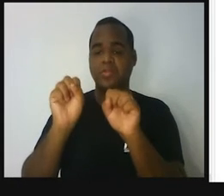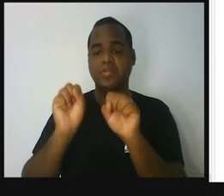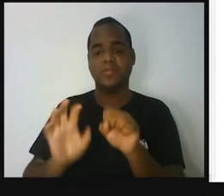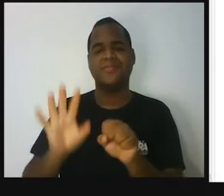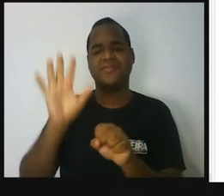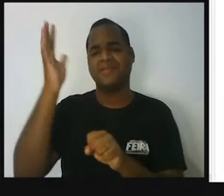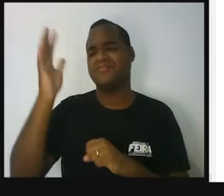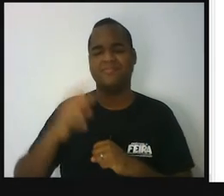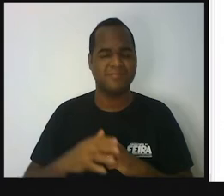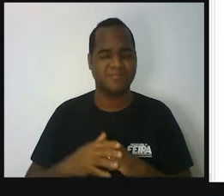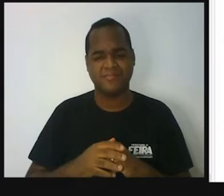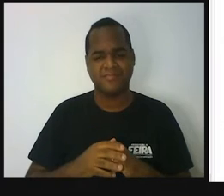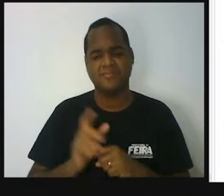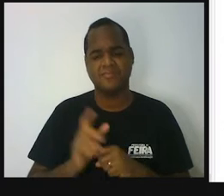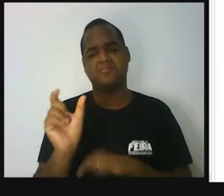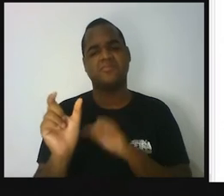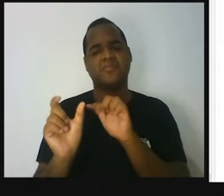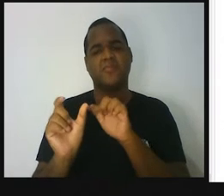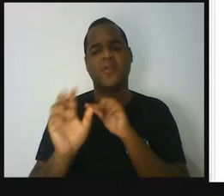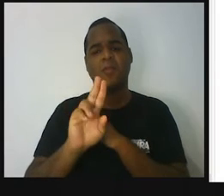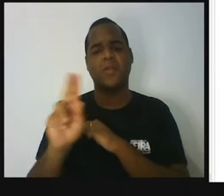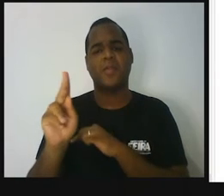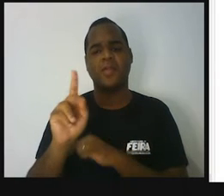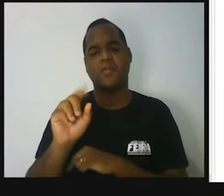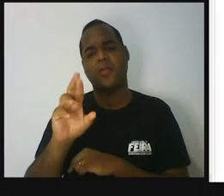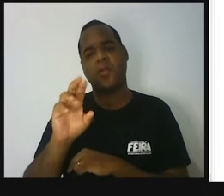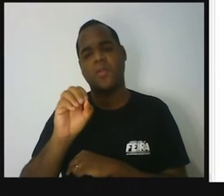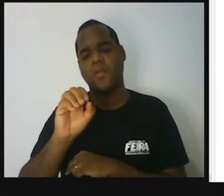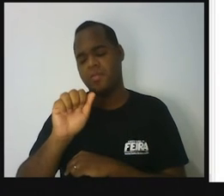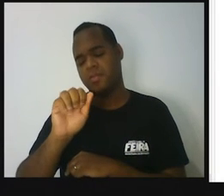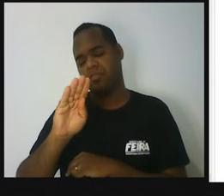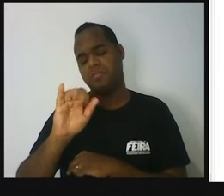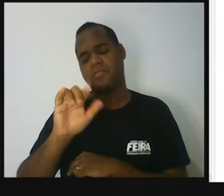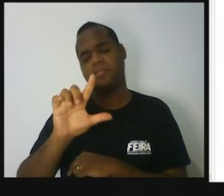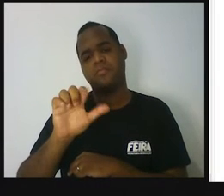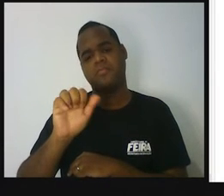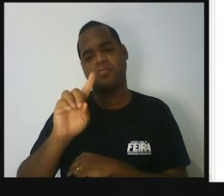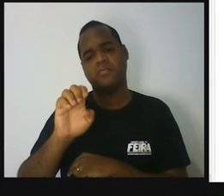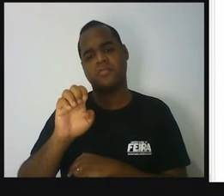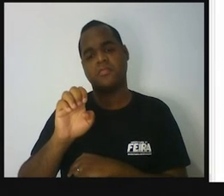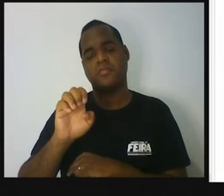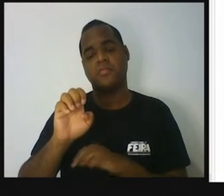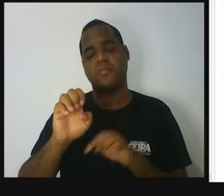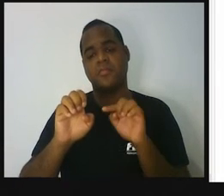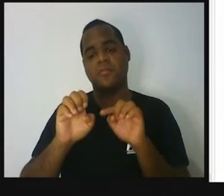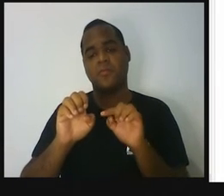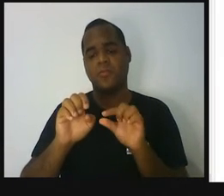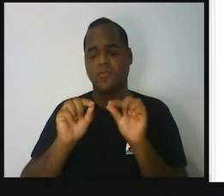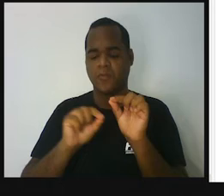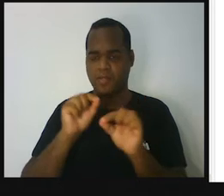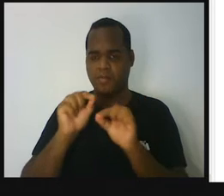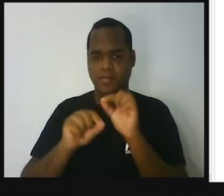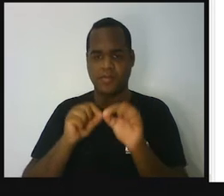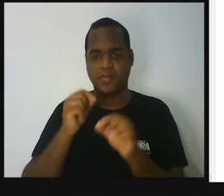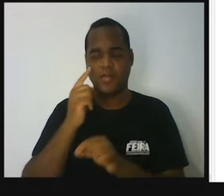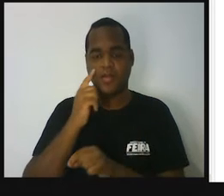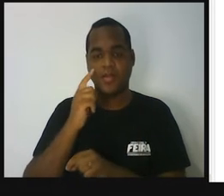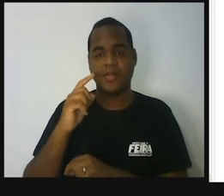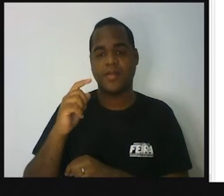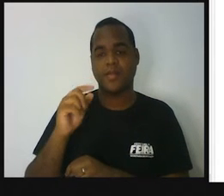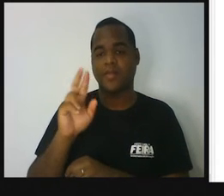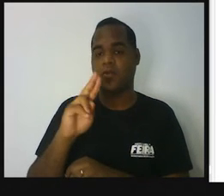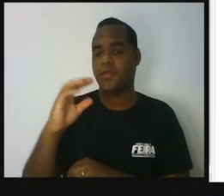de probabilidade, a gente tá perguntando, qual a chance, qual a chance, olha só essa palavrinha,